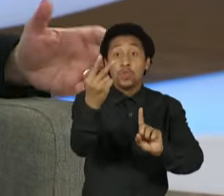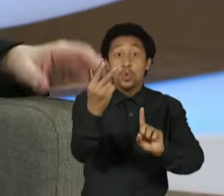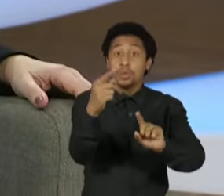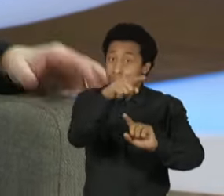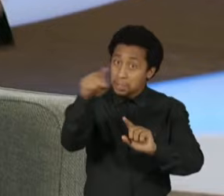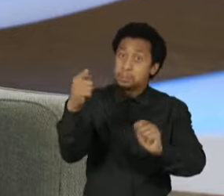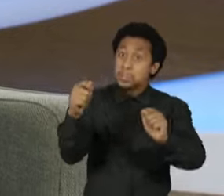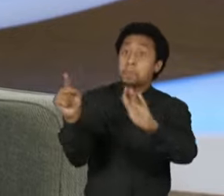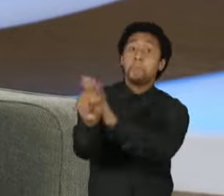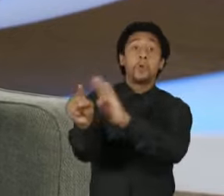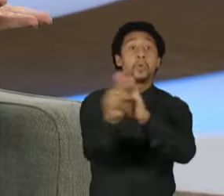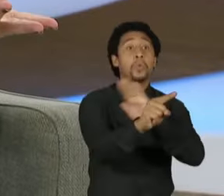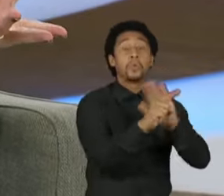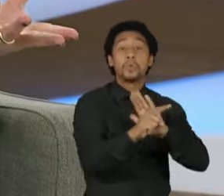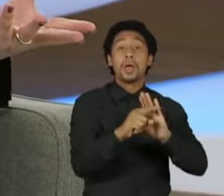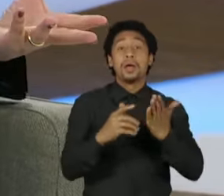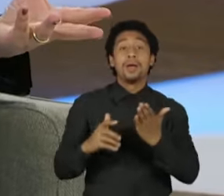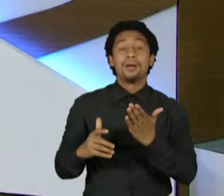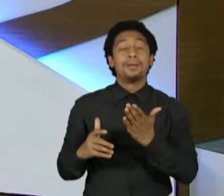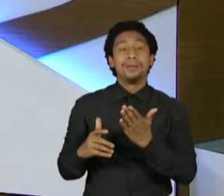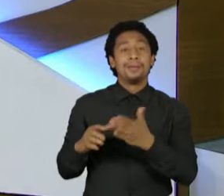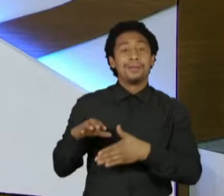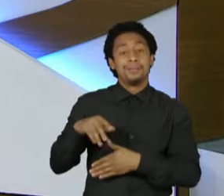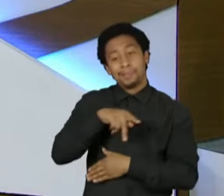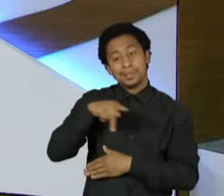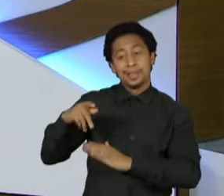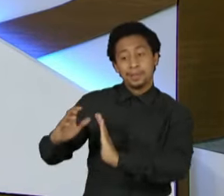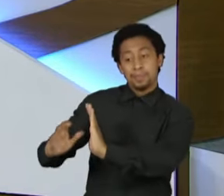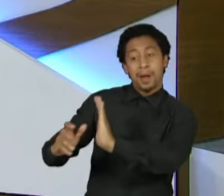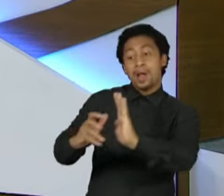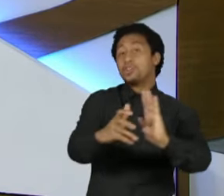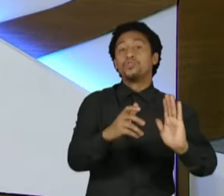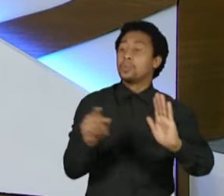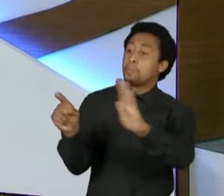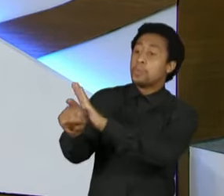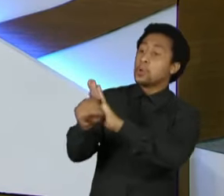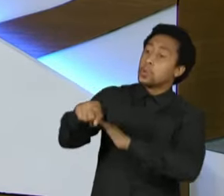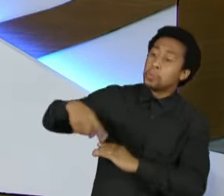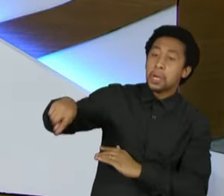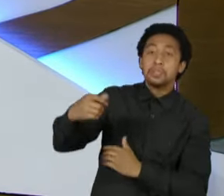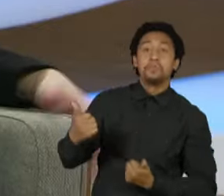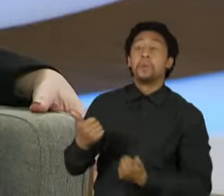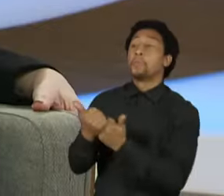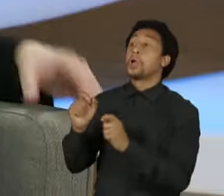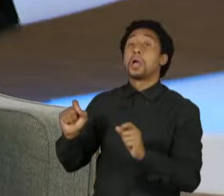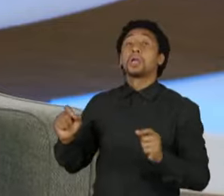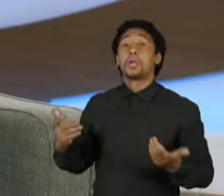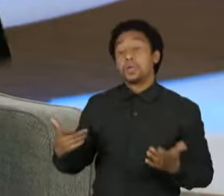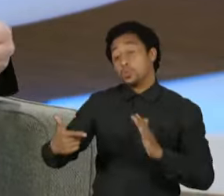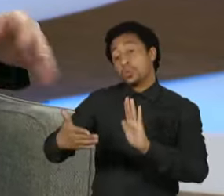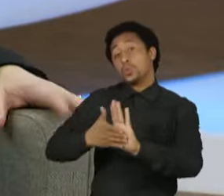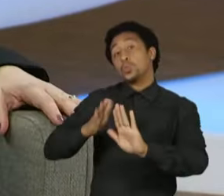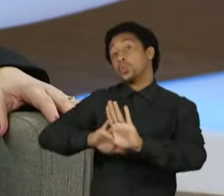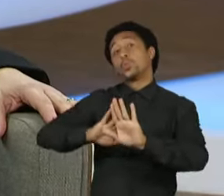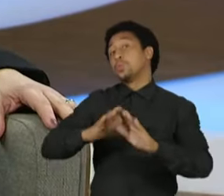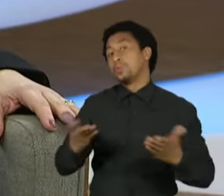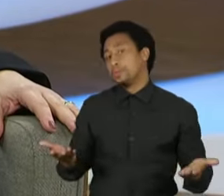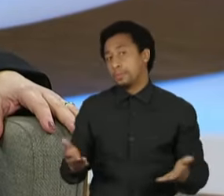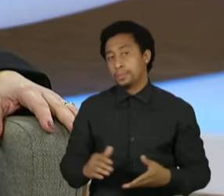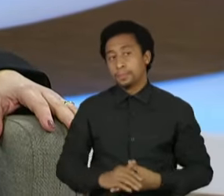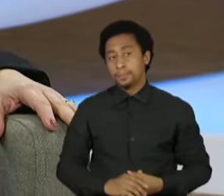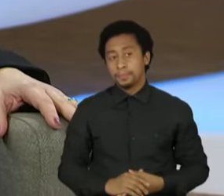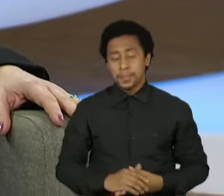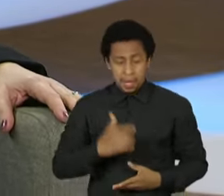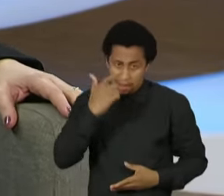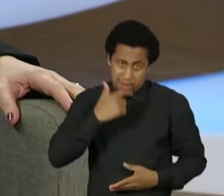presidentes desses partidos. Eu não represento esses partidos numa eventualidade de segundo turno, não estando lá. A minha pergunta é a senhora, ele ia voltar.